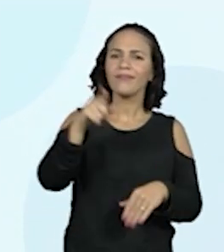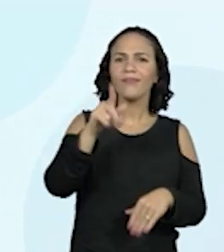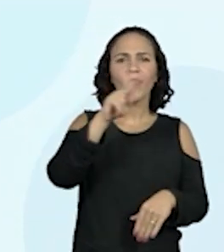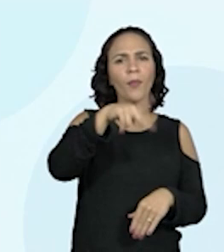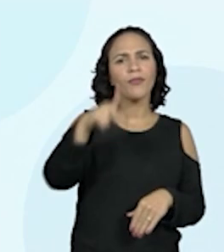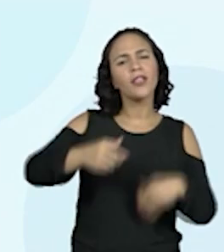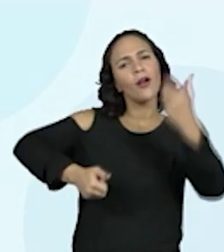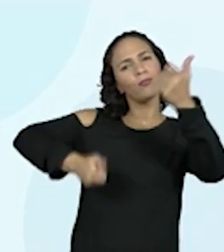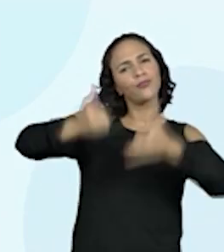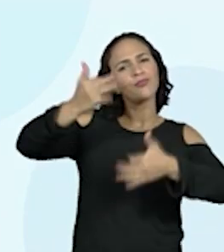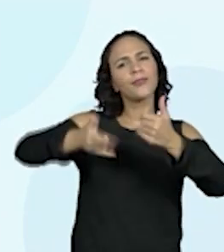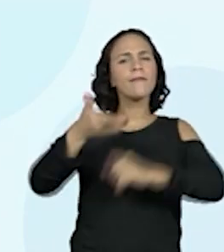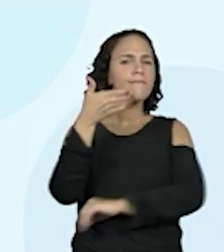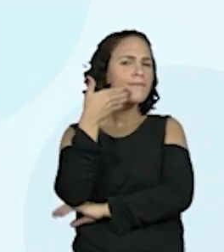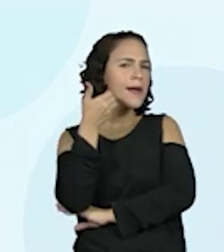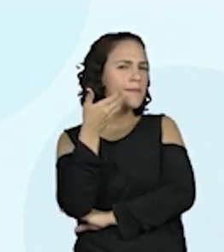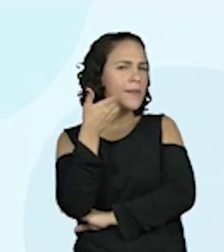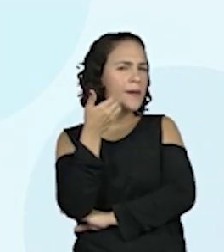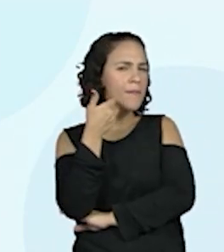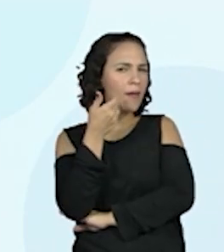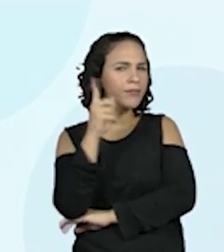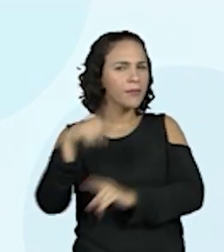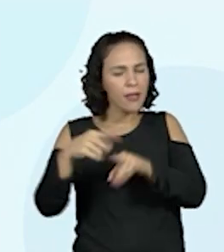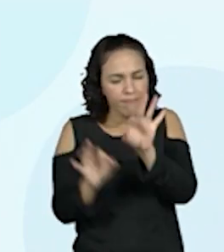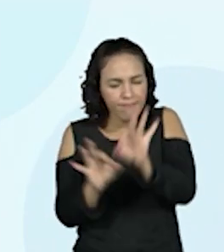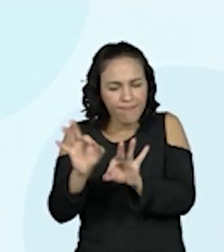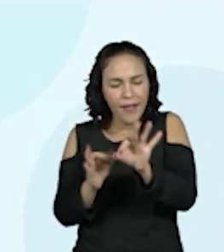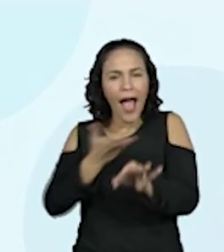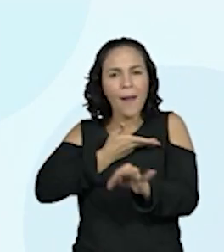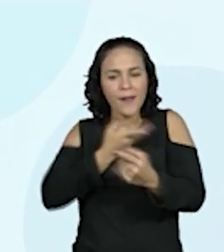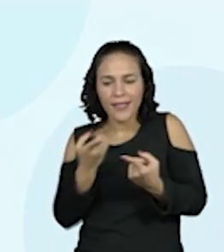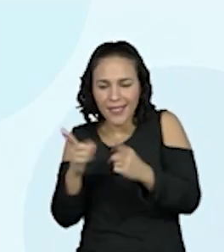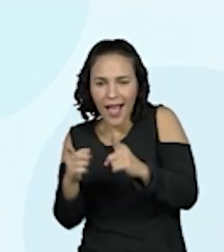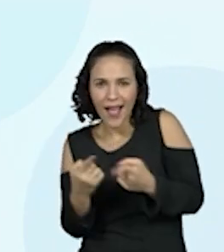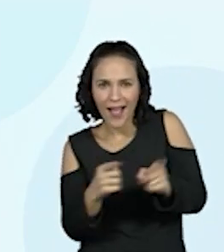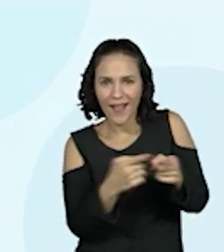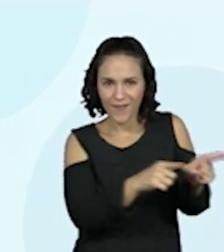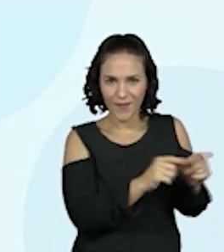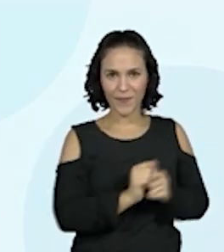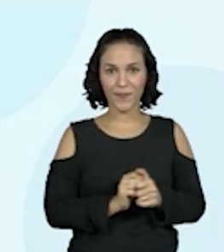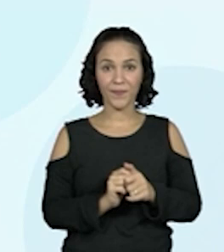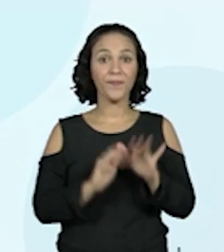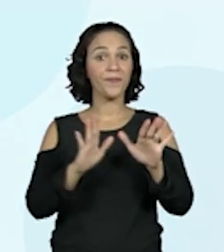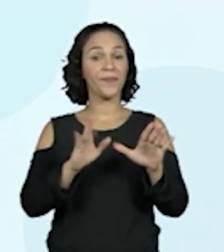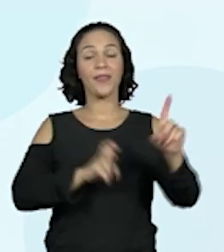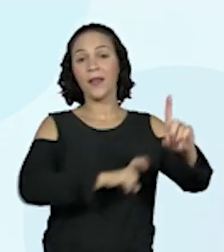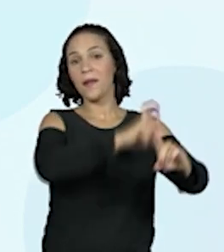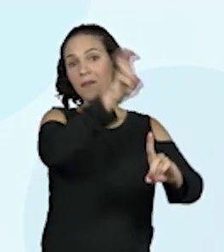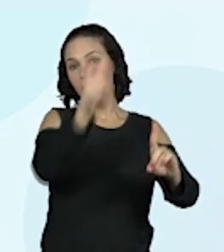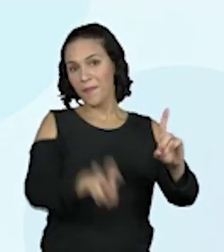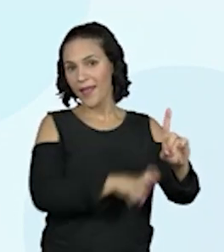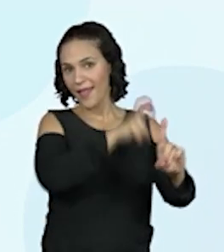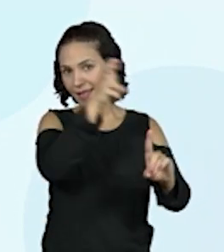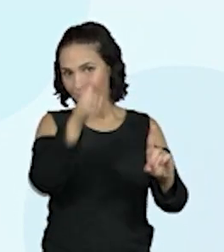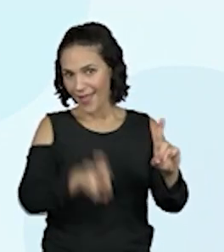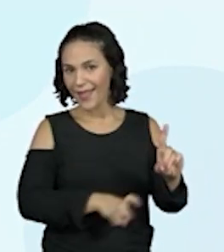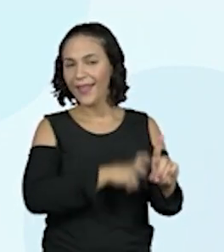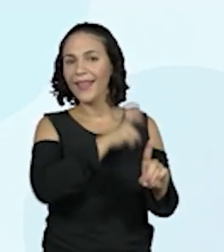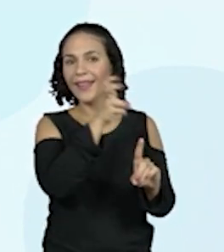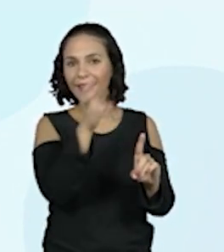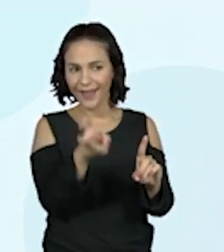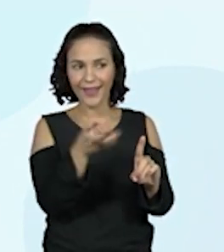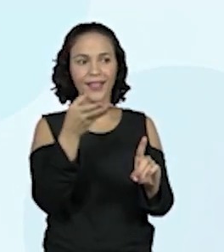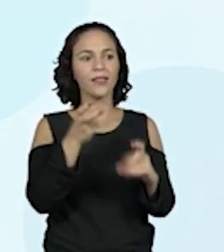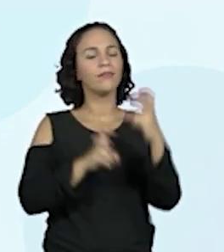eles tiveram. E no Parque de Diversões, né, no Parque de Diversões, vamos